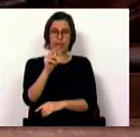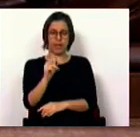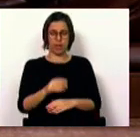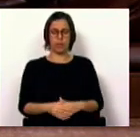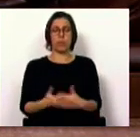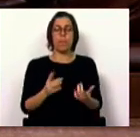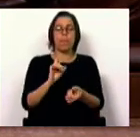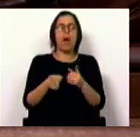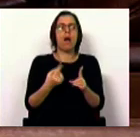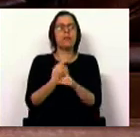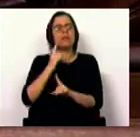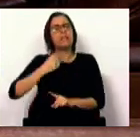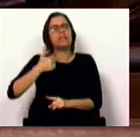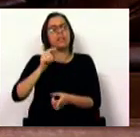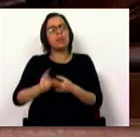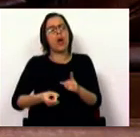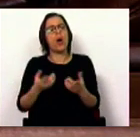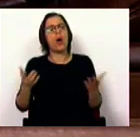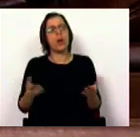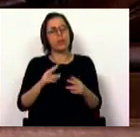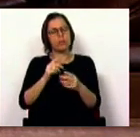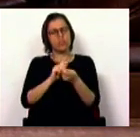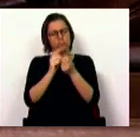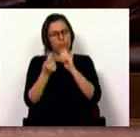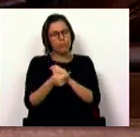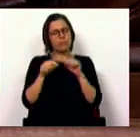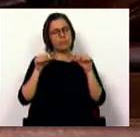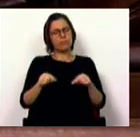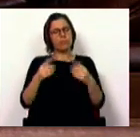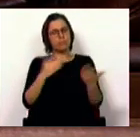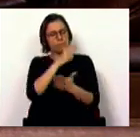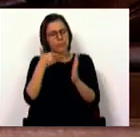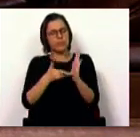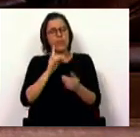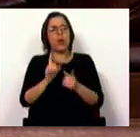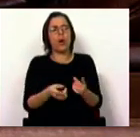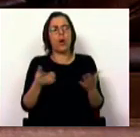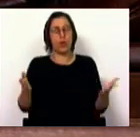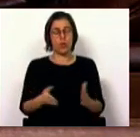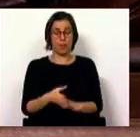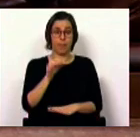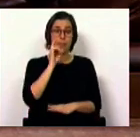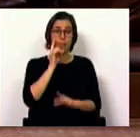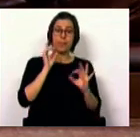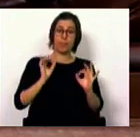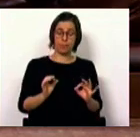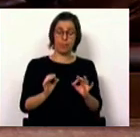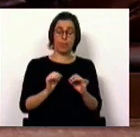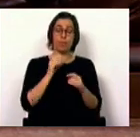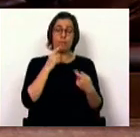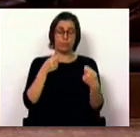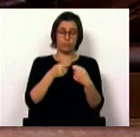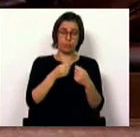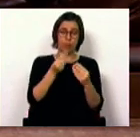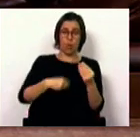Quais são os elementos essenciais de reforma aqui introduzidos? A garantia do caráter